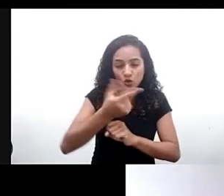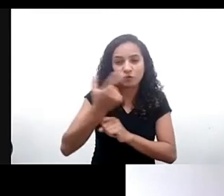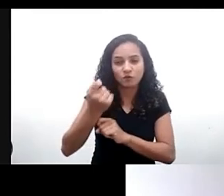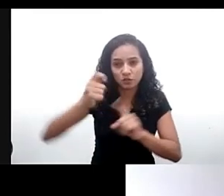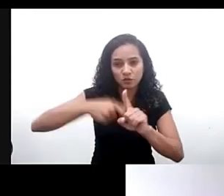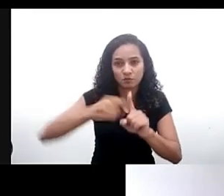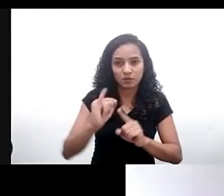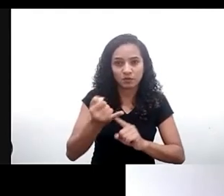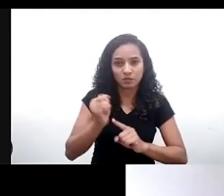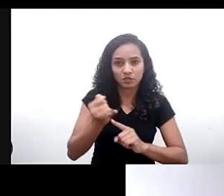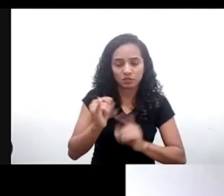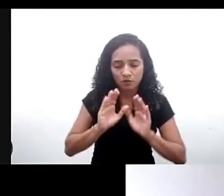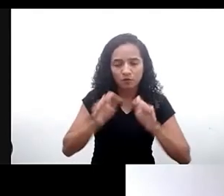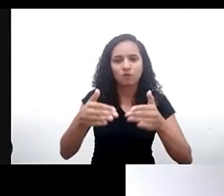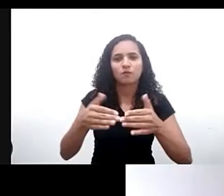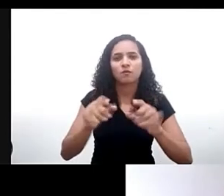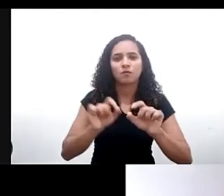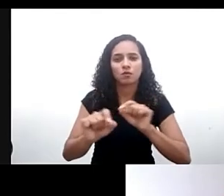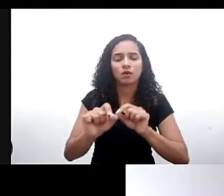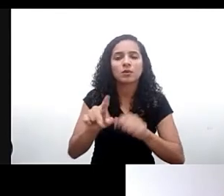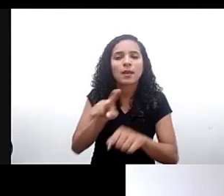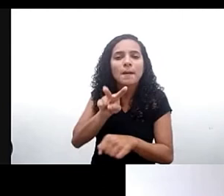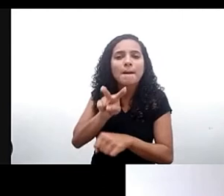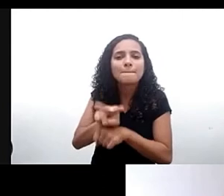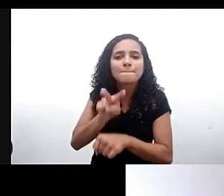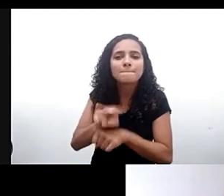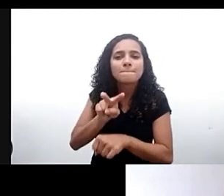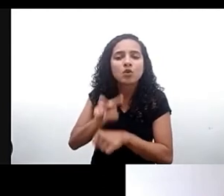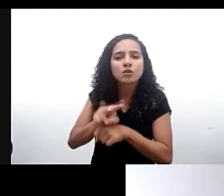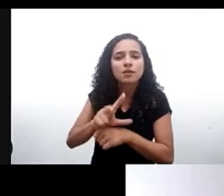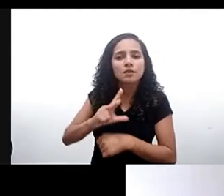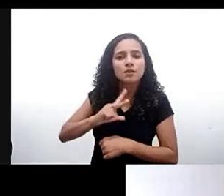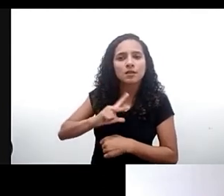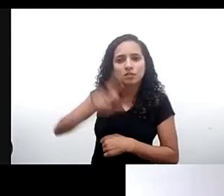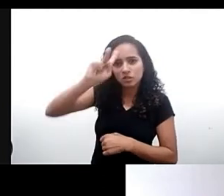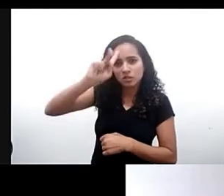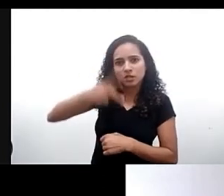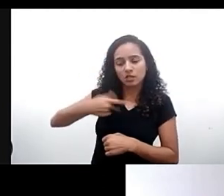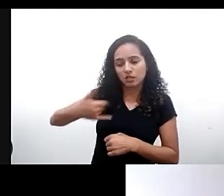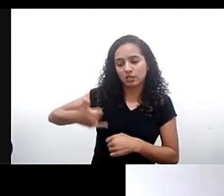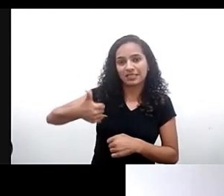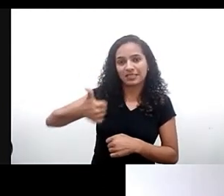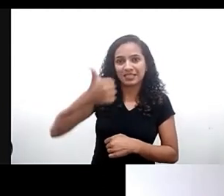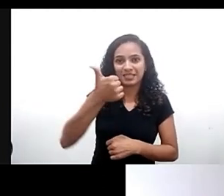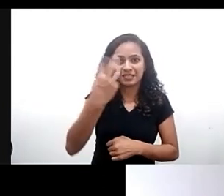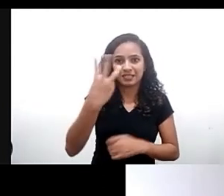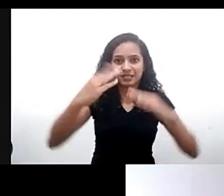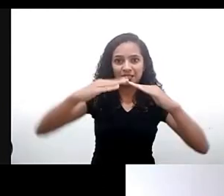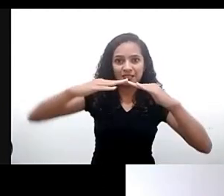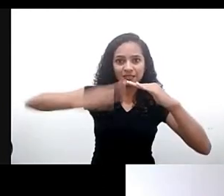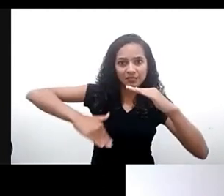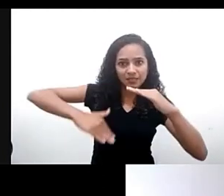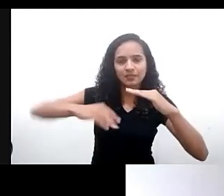destinada a proteger a privacidade de crianças menores de 13 anos com relação às